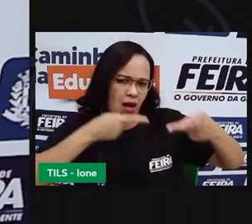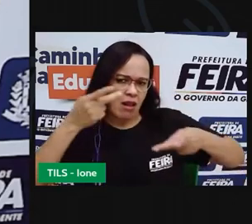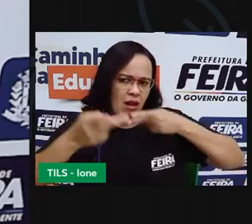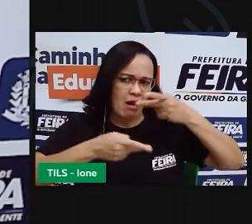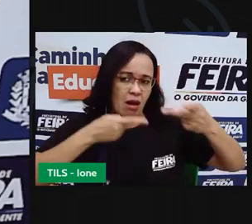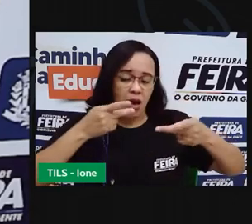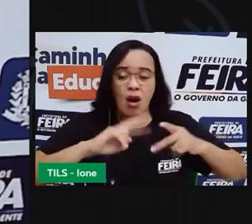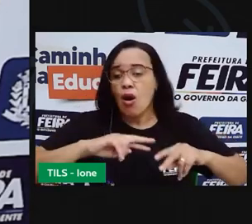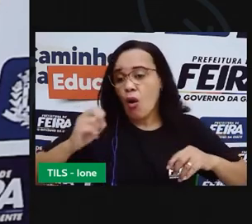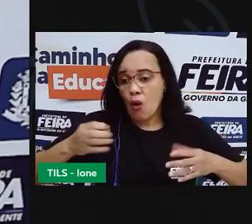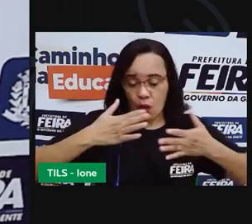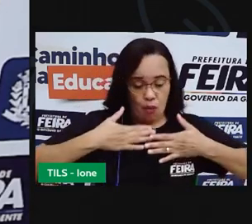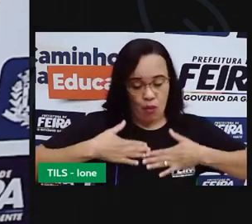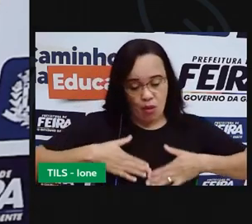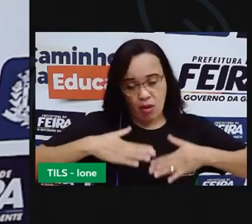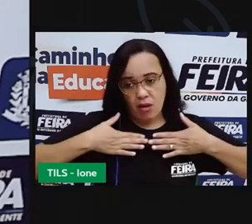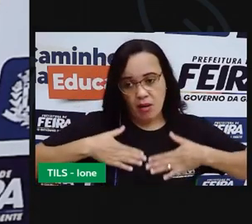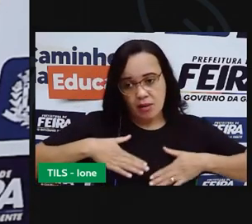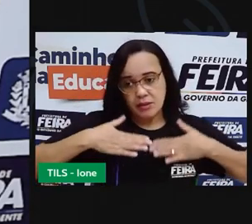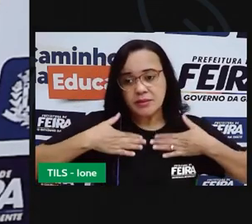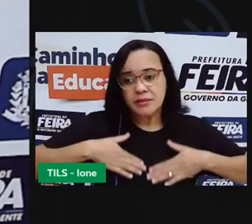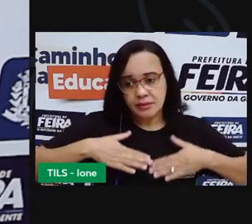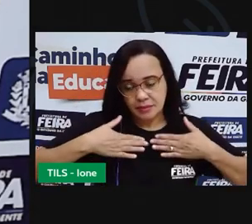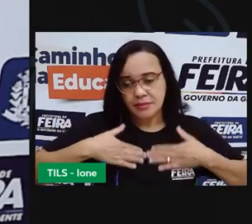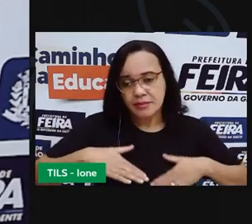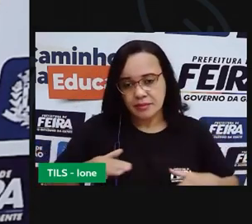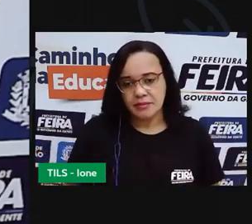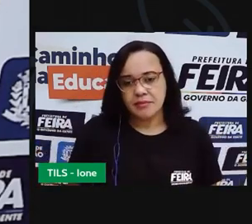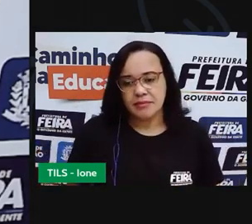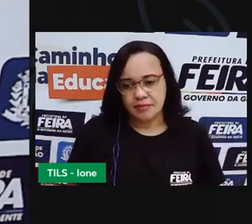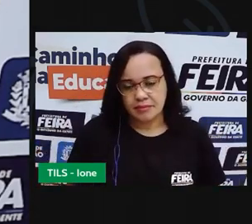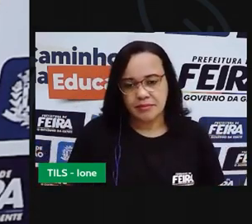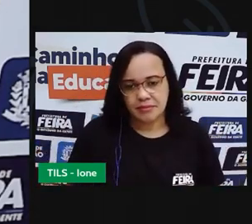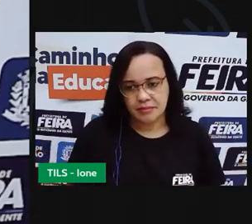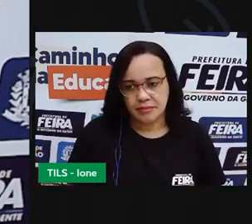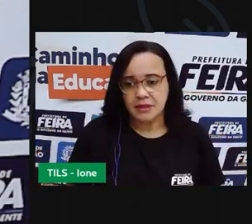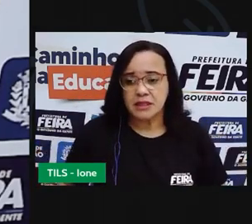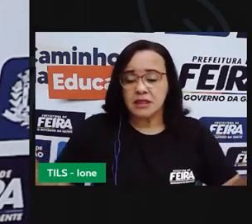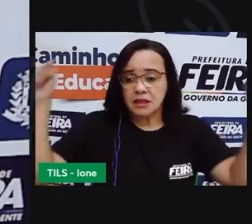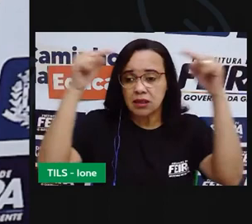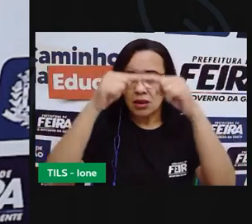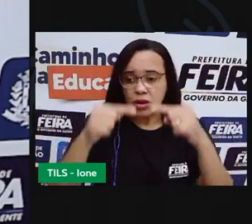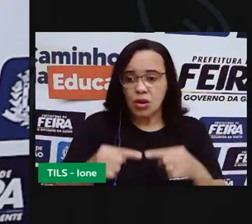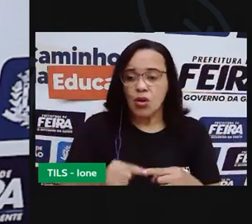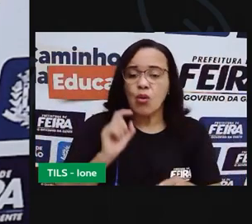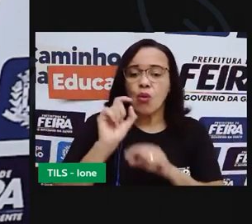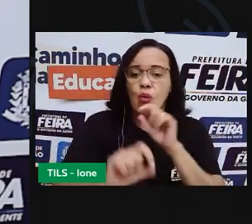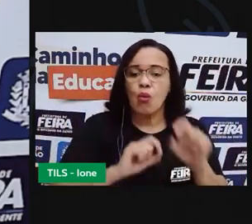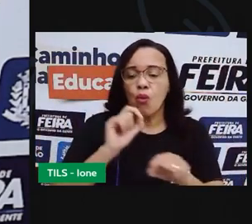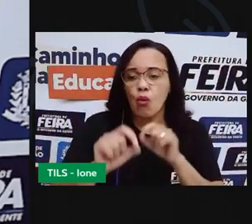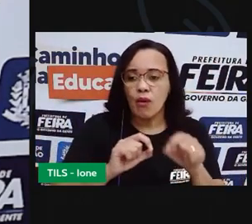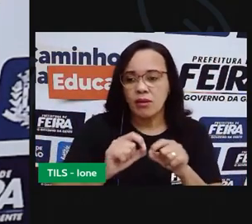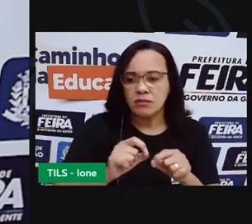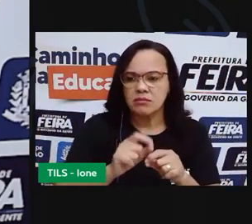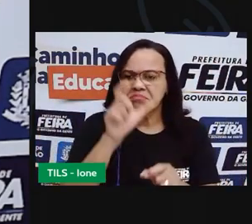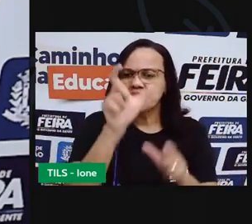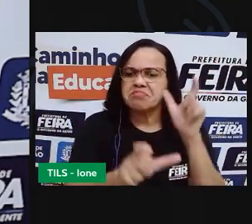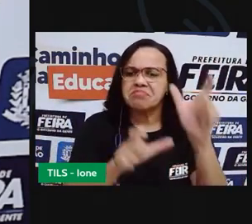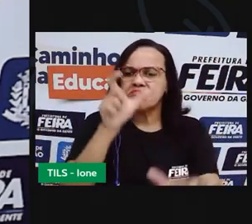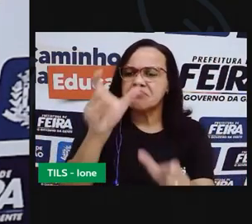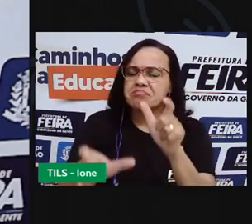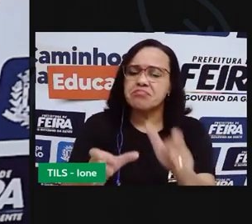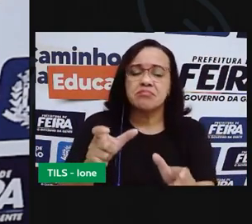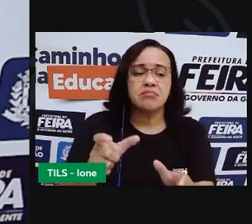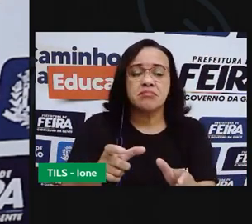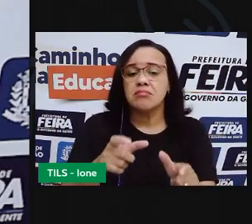Tranquilo Ser calma Que está relacionado A maneira de ser Não